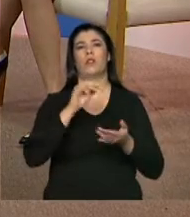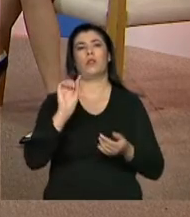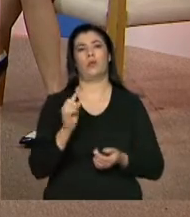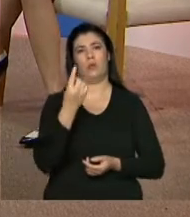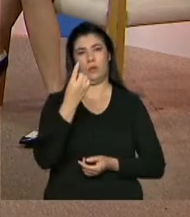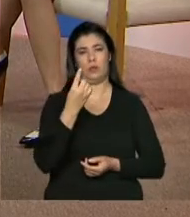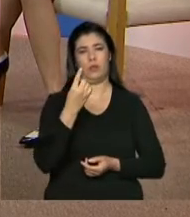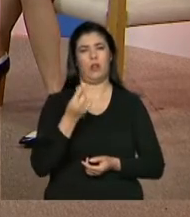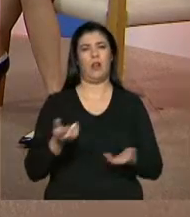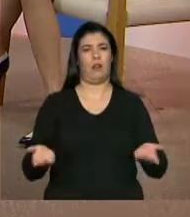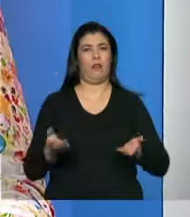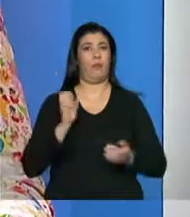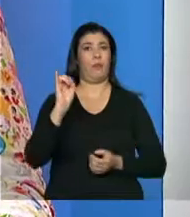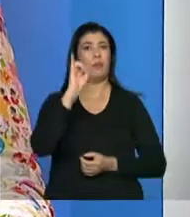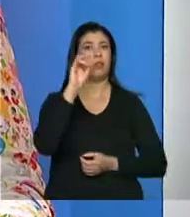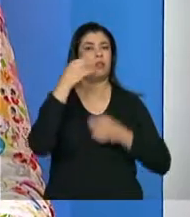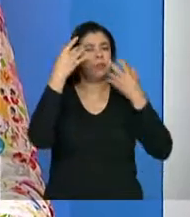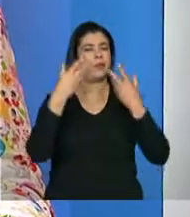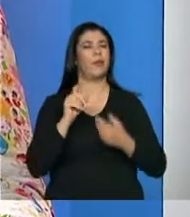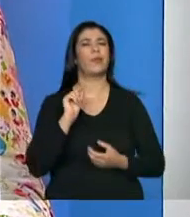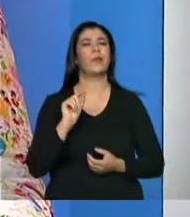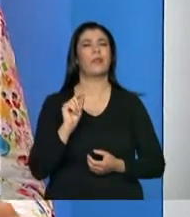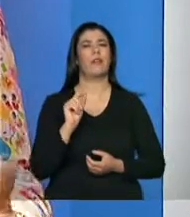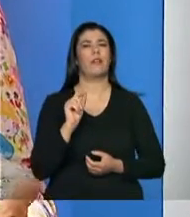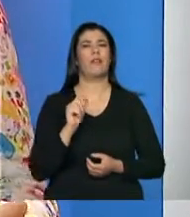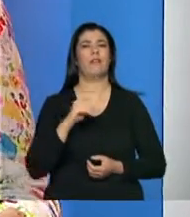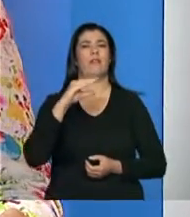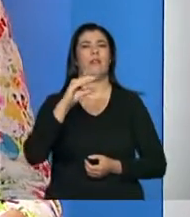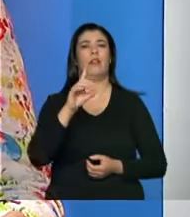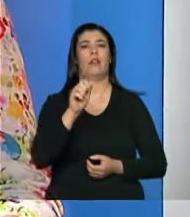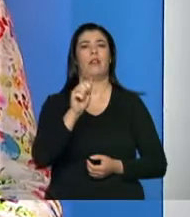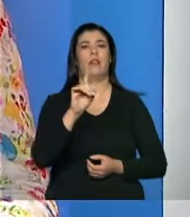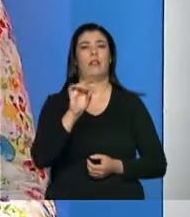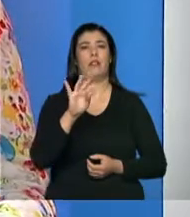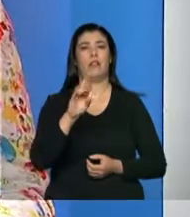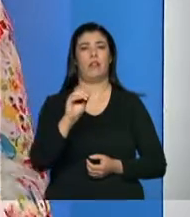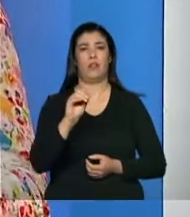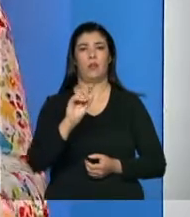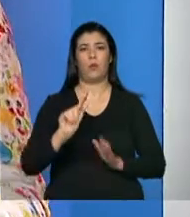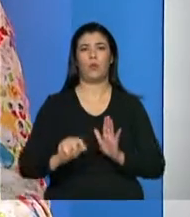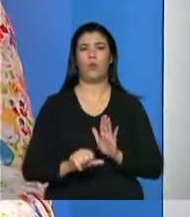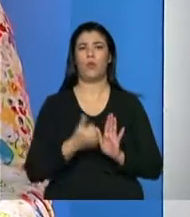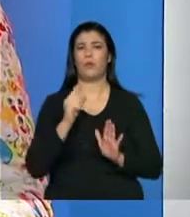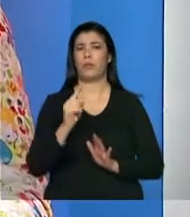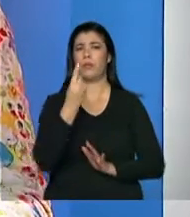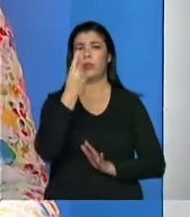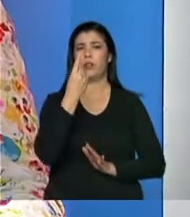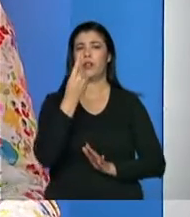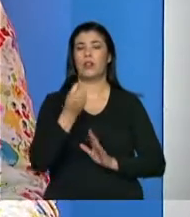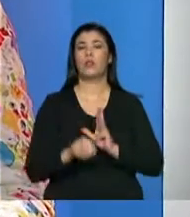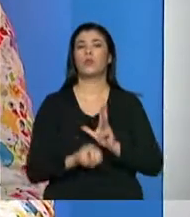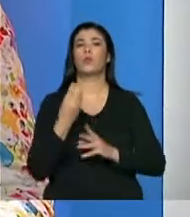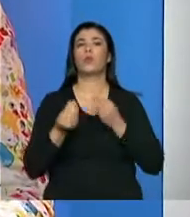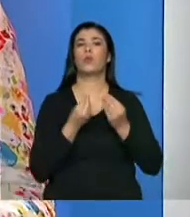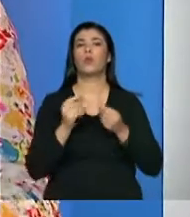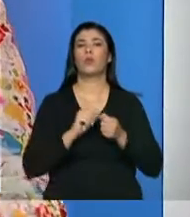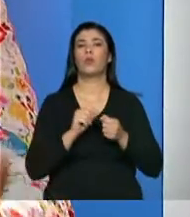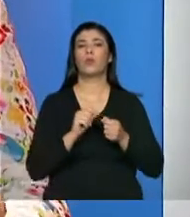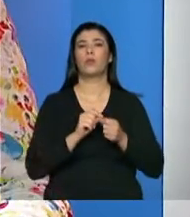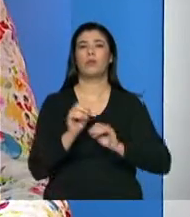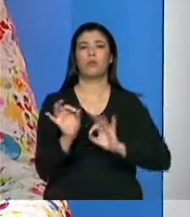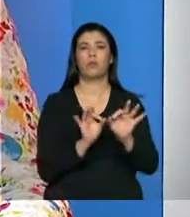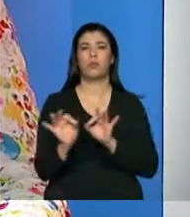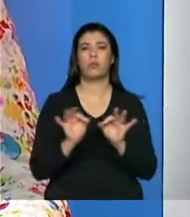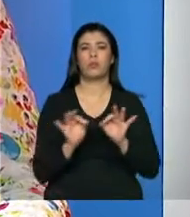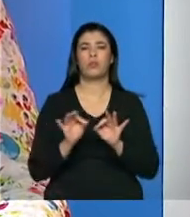importante agora seja dizer o que é o Cadastro Único. Cadastro Único, ele nasceu como uma grande estrutura de banco de dados por trás da